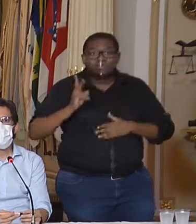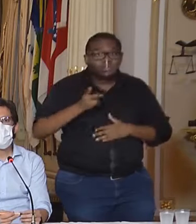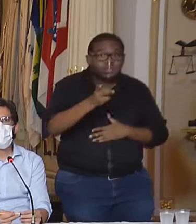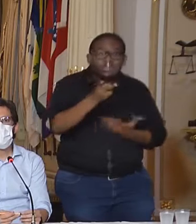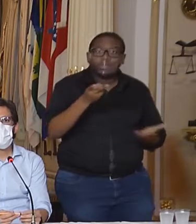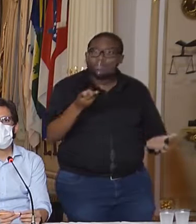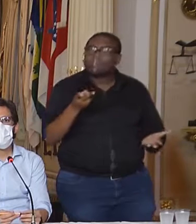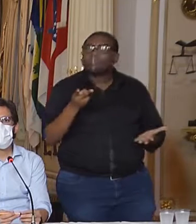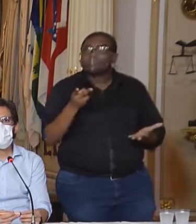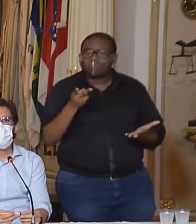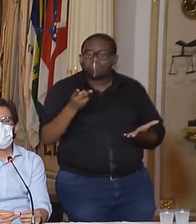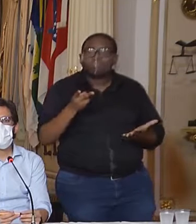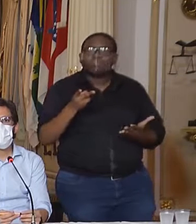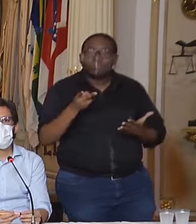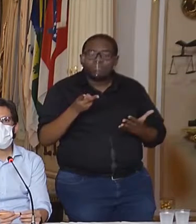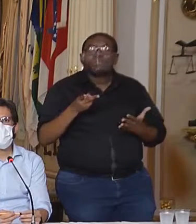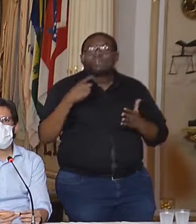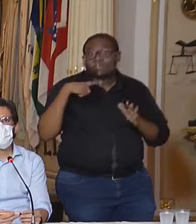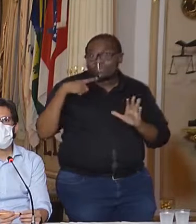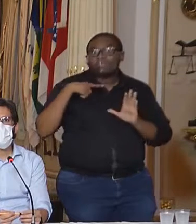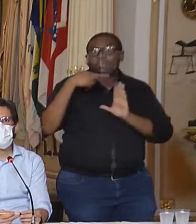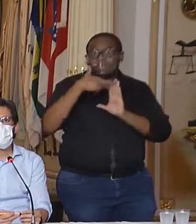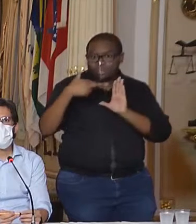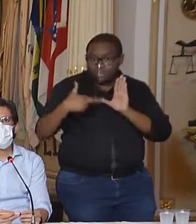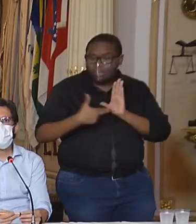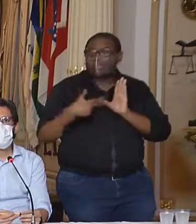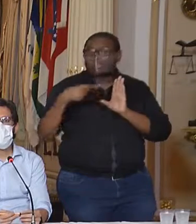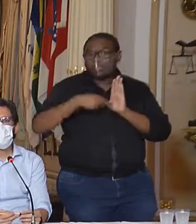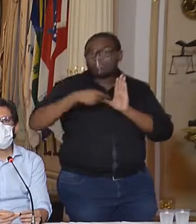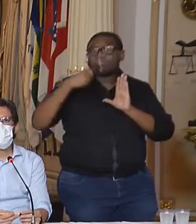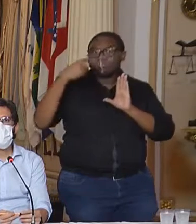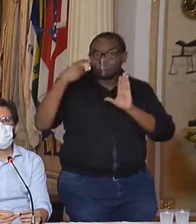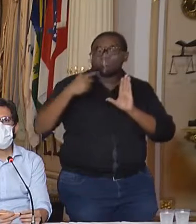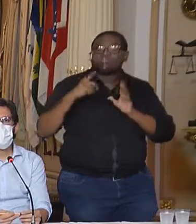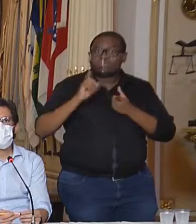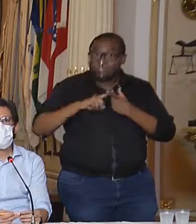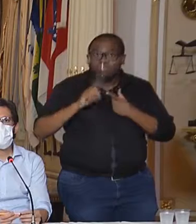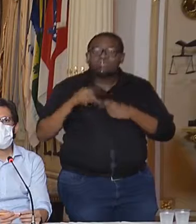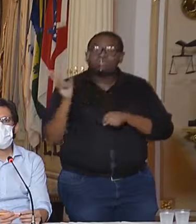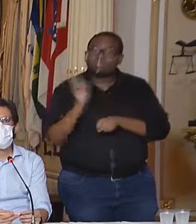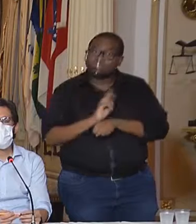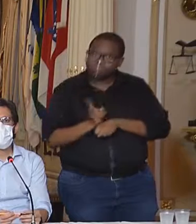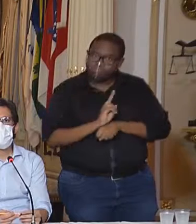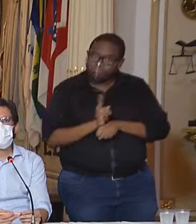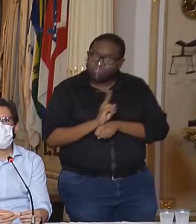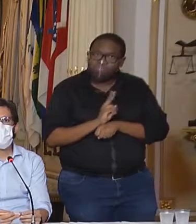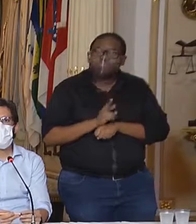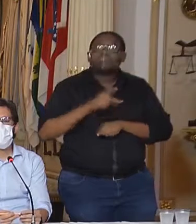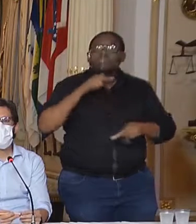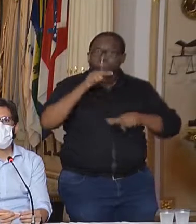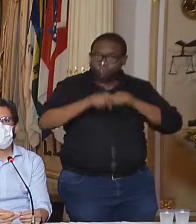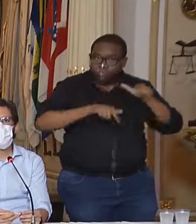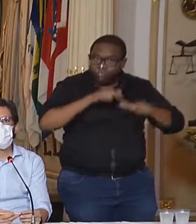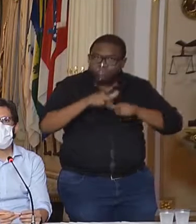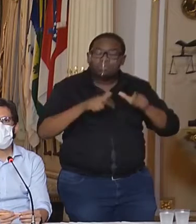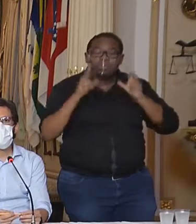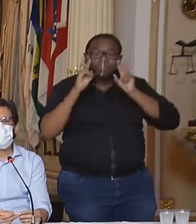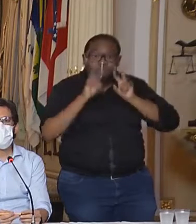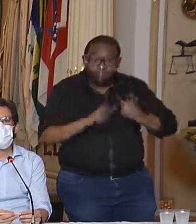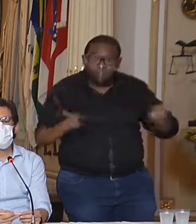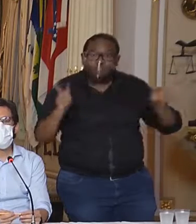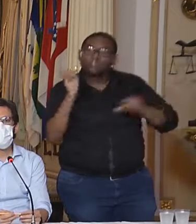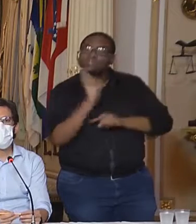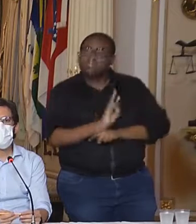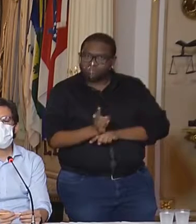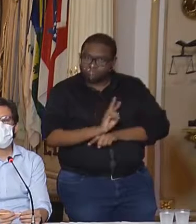faseada, com muito protocolo, com fiscalização. As atividades, elas estão sendo observadas.